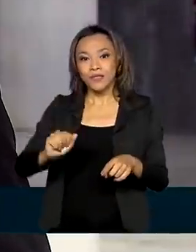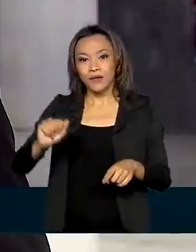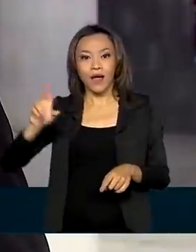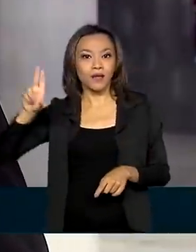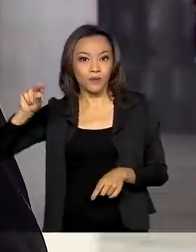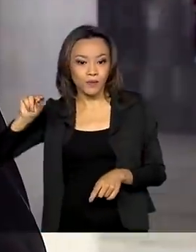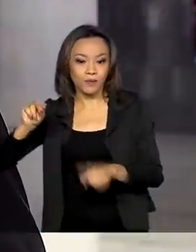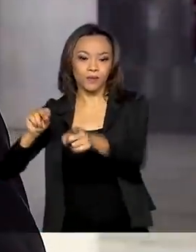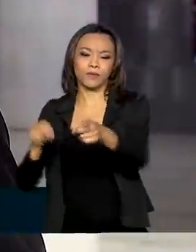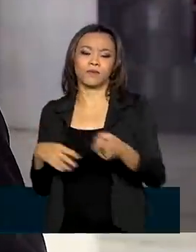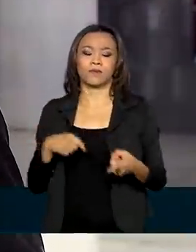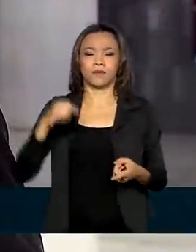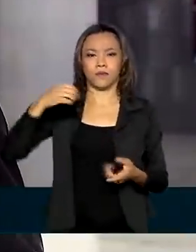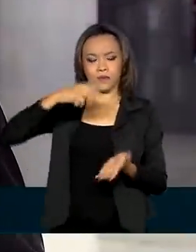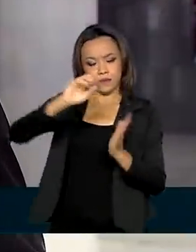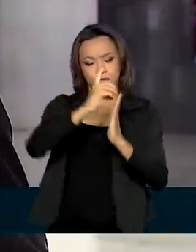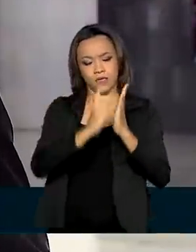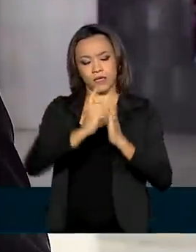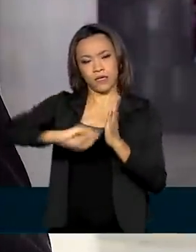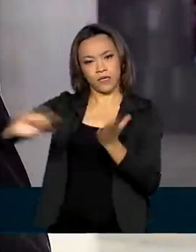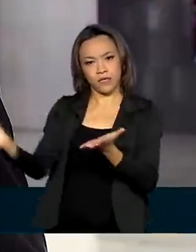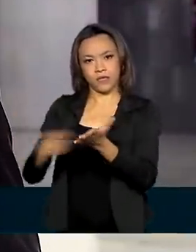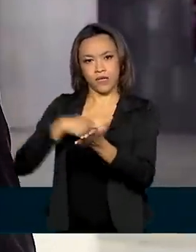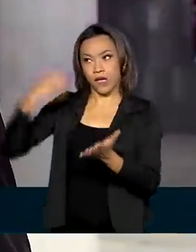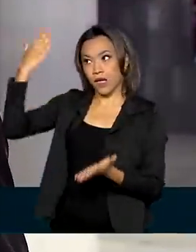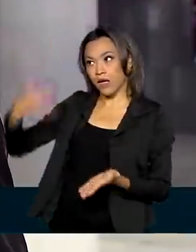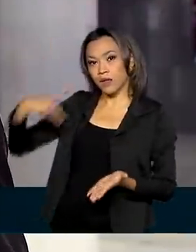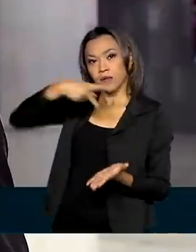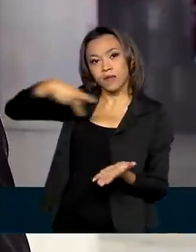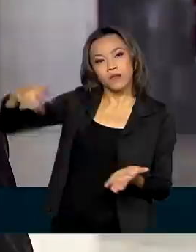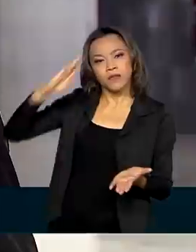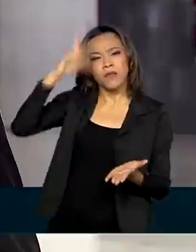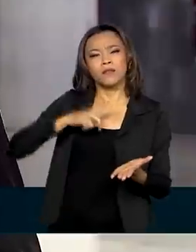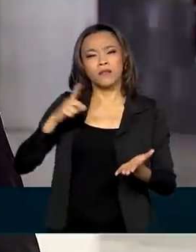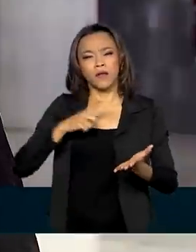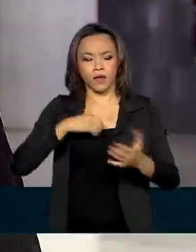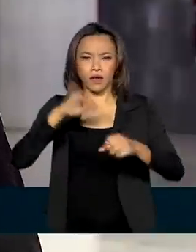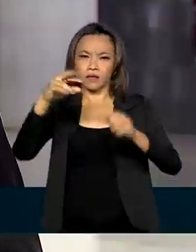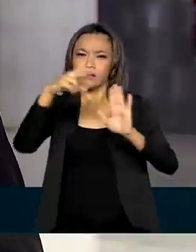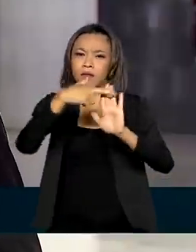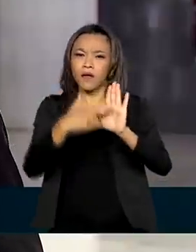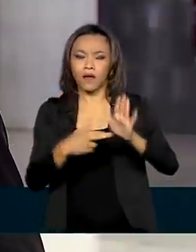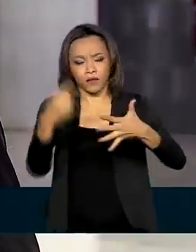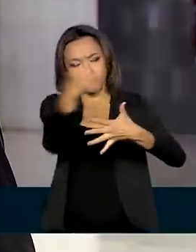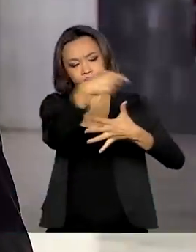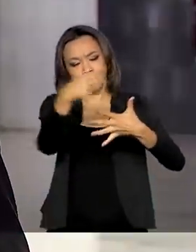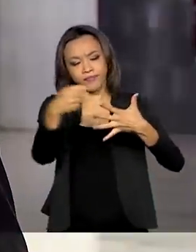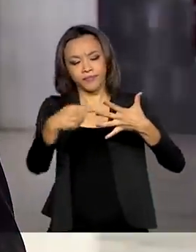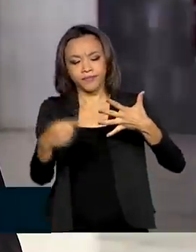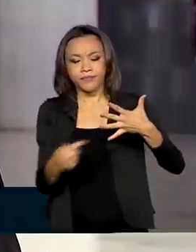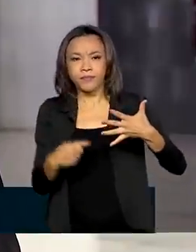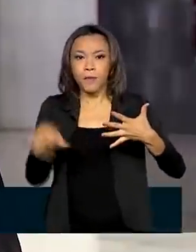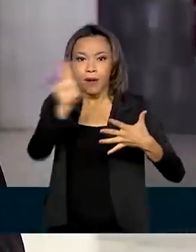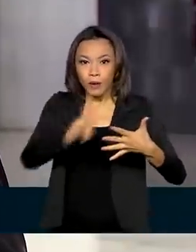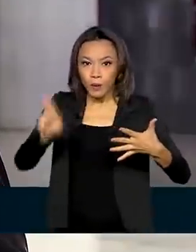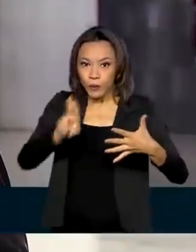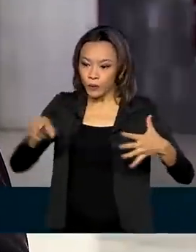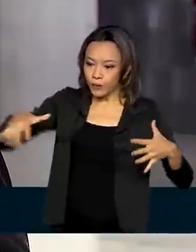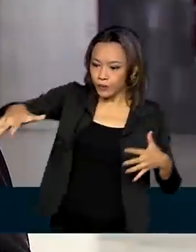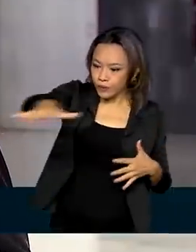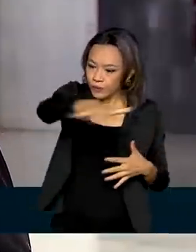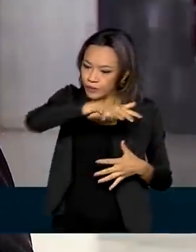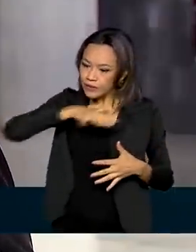assinado pelo presidente Jair Bolsonaro define diretrizes para o desenvolvimento racional e sustentável da